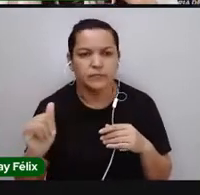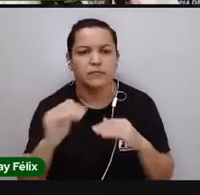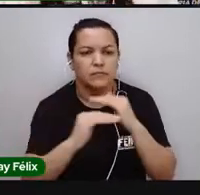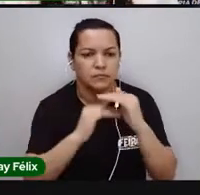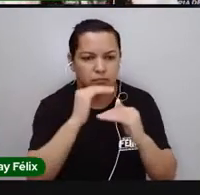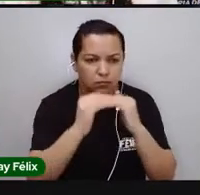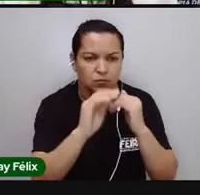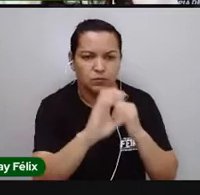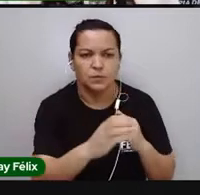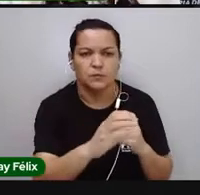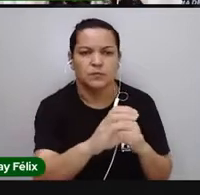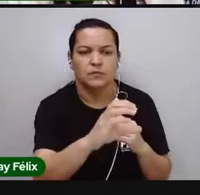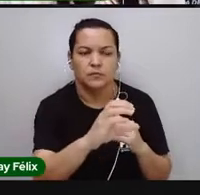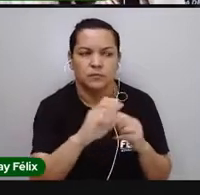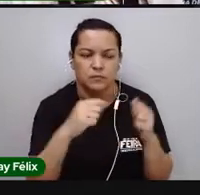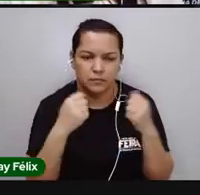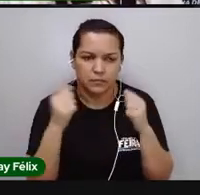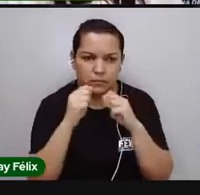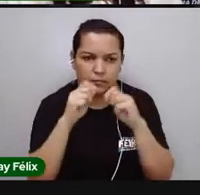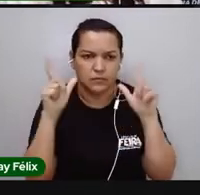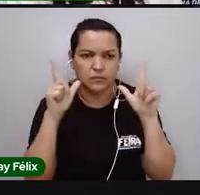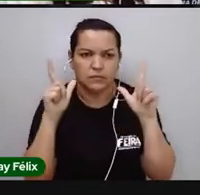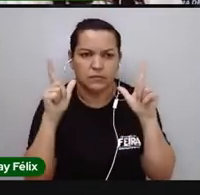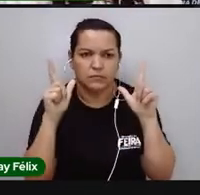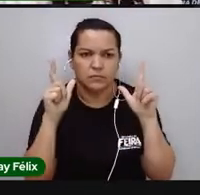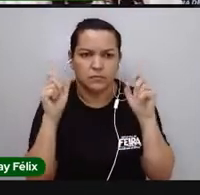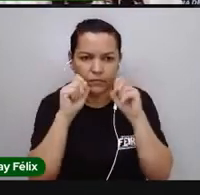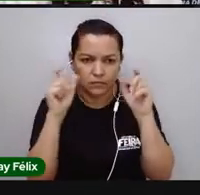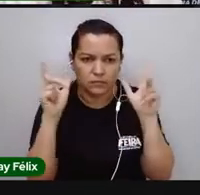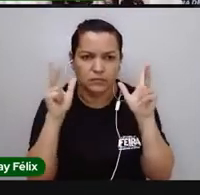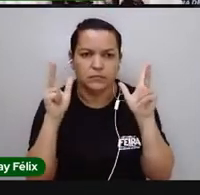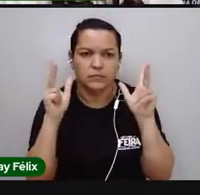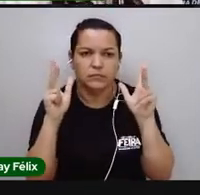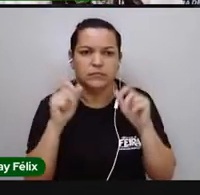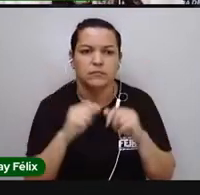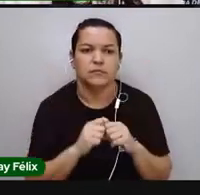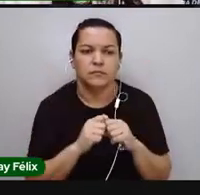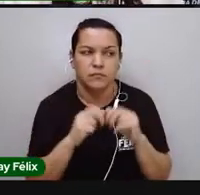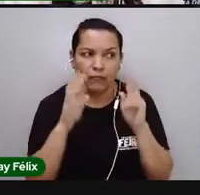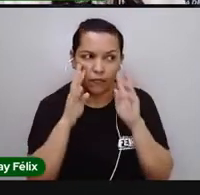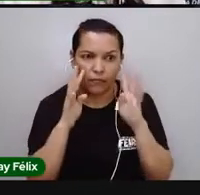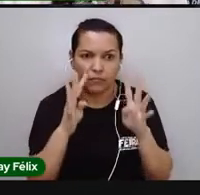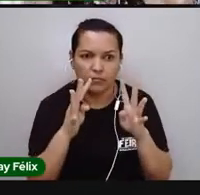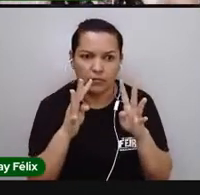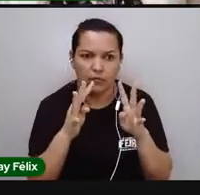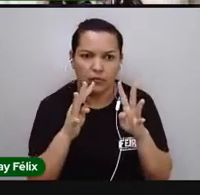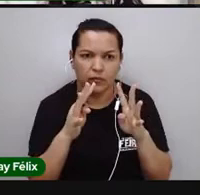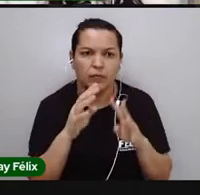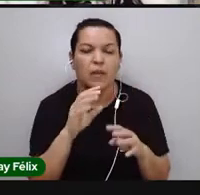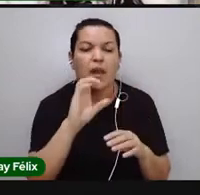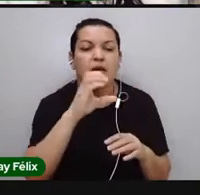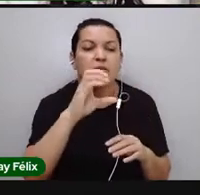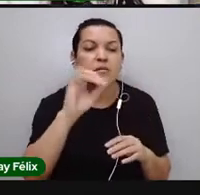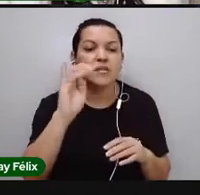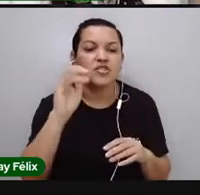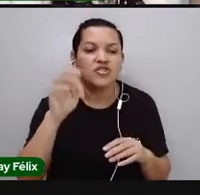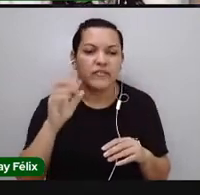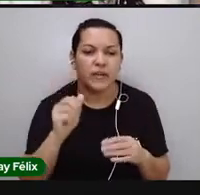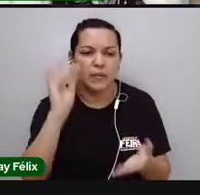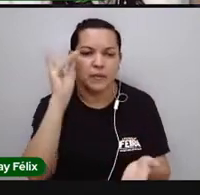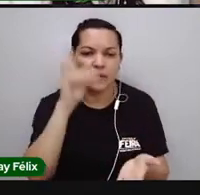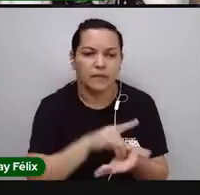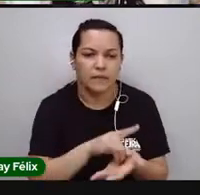ficar atento a isso, atento a o que é cientificamente comprovado.